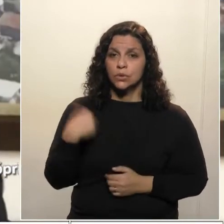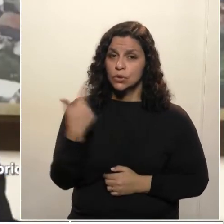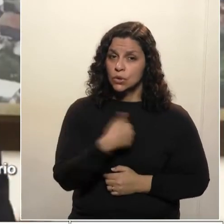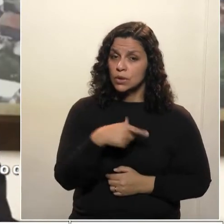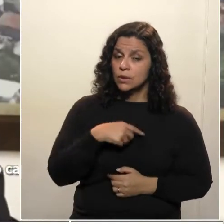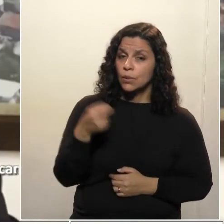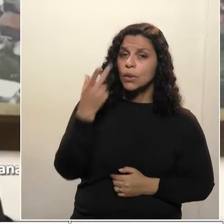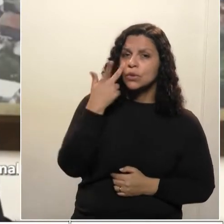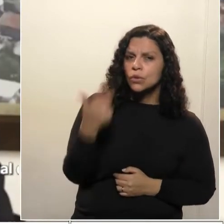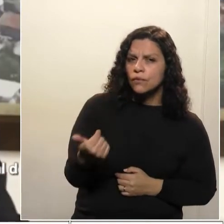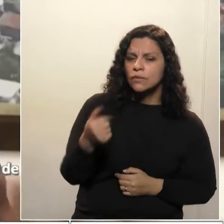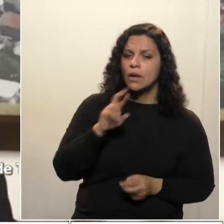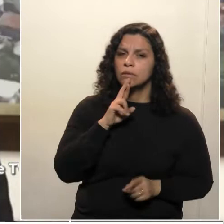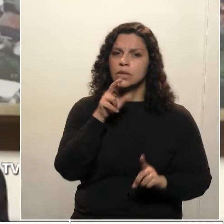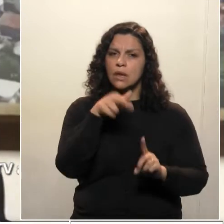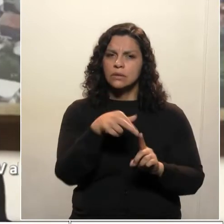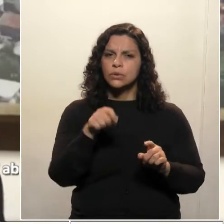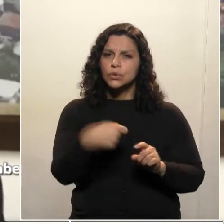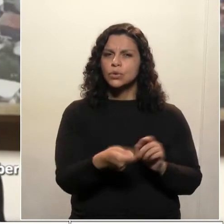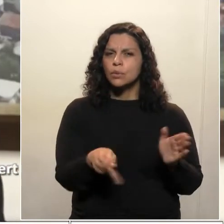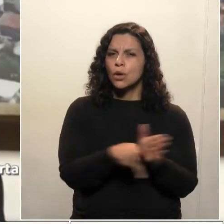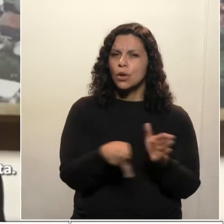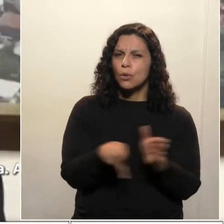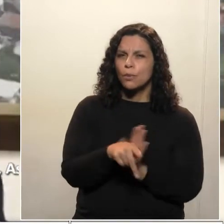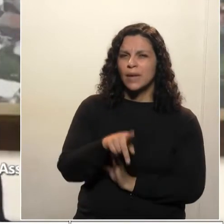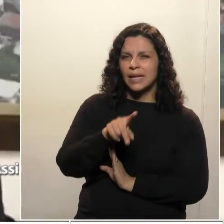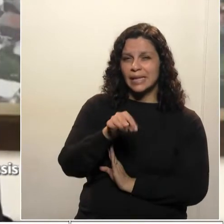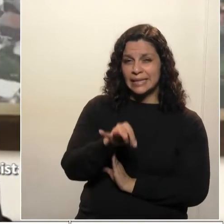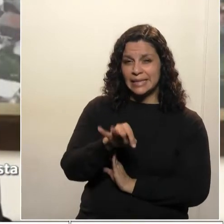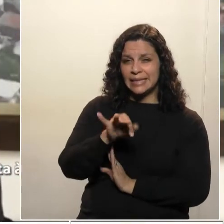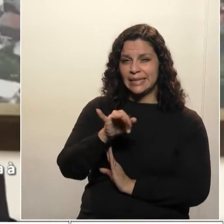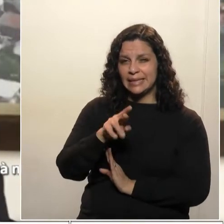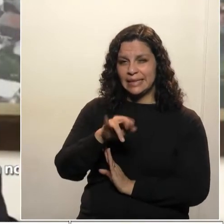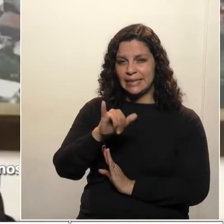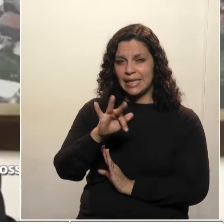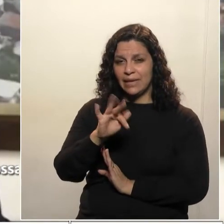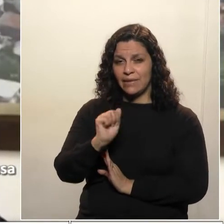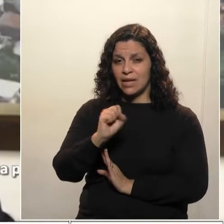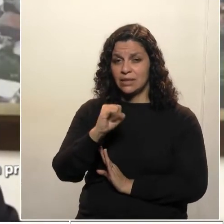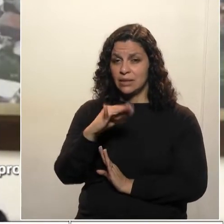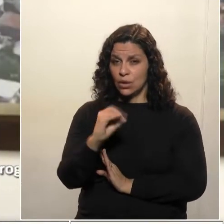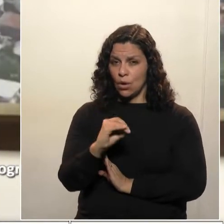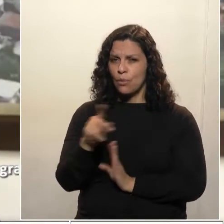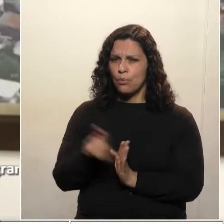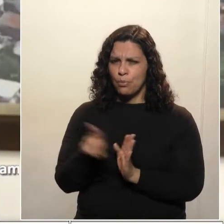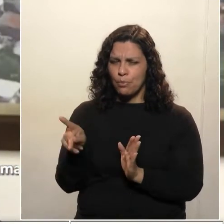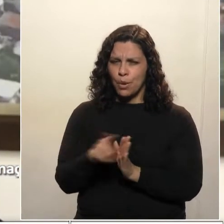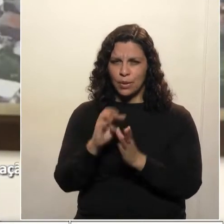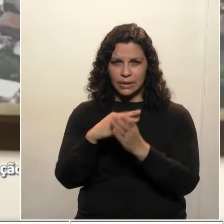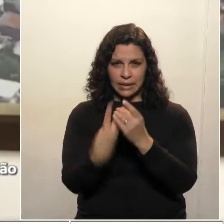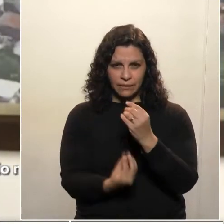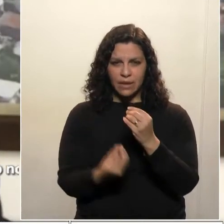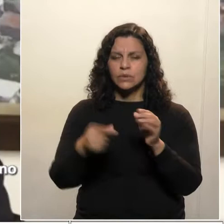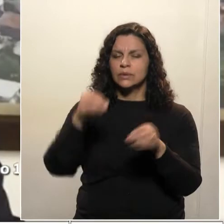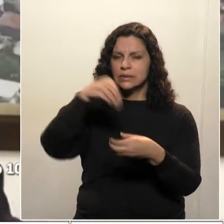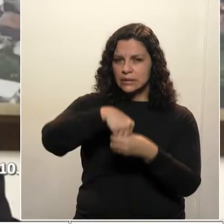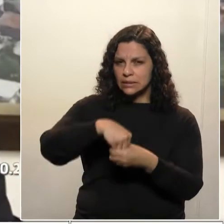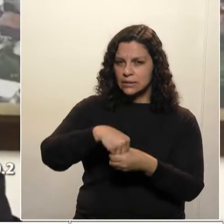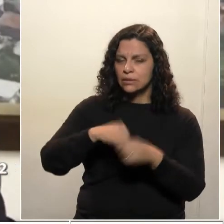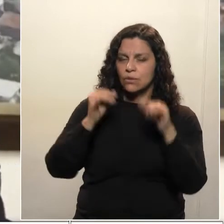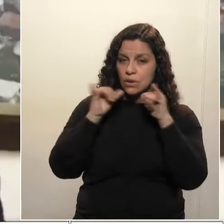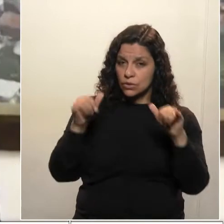fato novo relacionado a isso que eu também quero fazer referência. Mas a realidade que tínhamos no Paraná, as